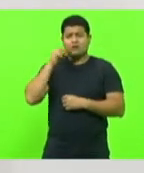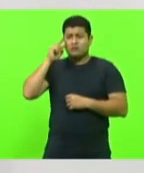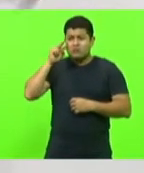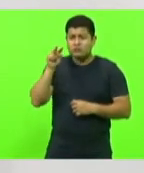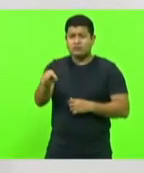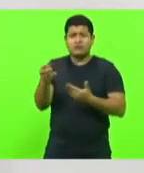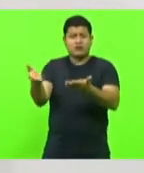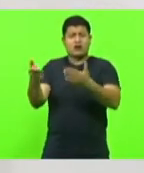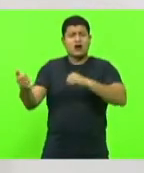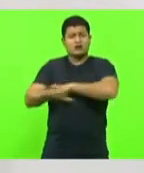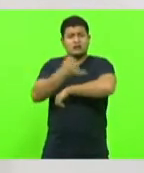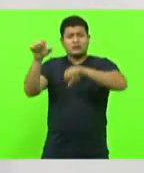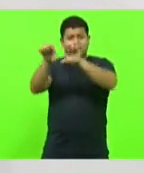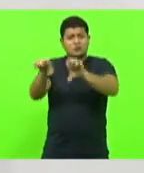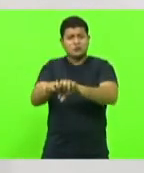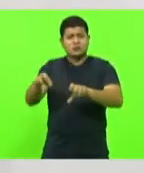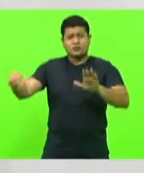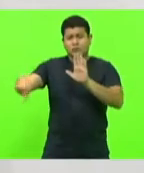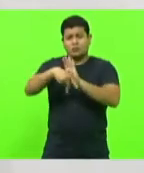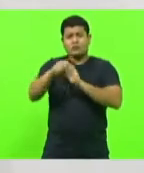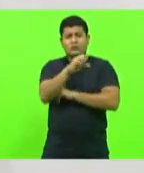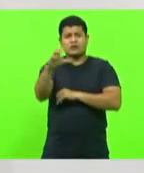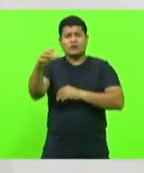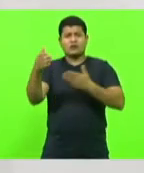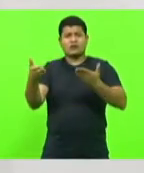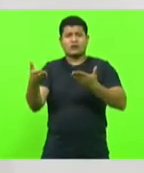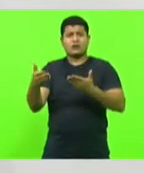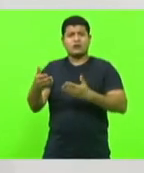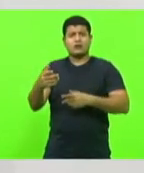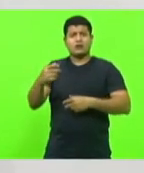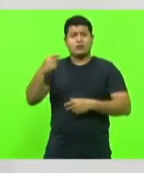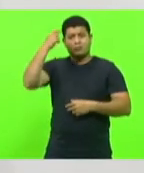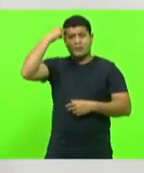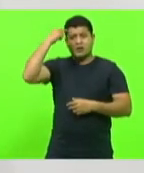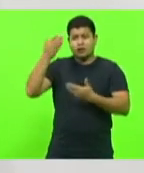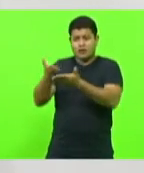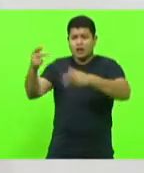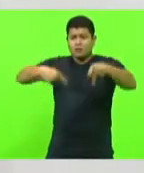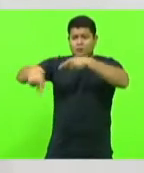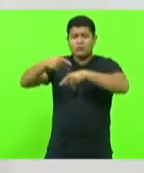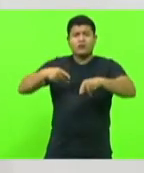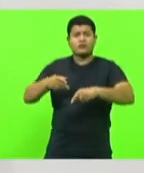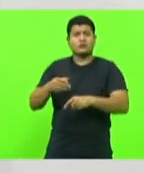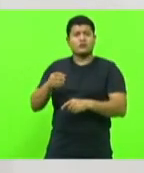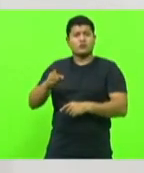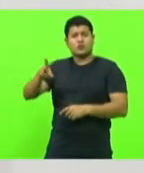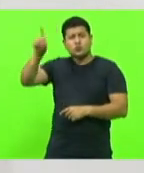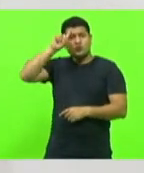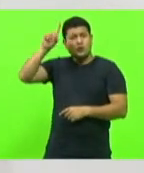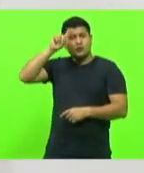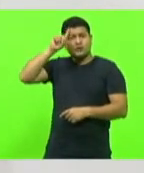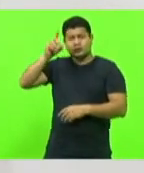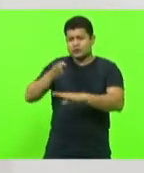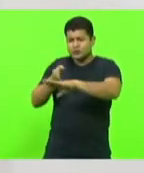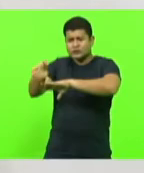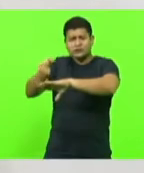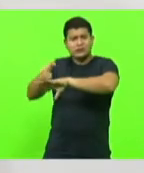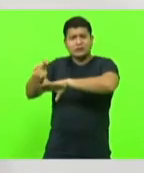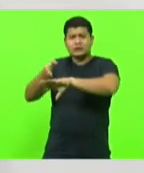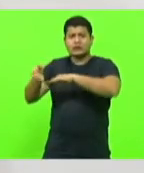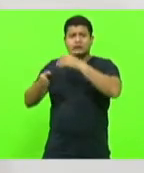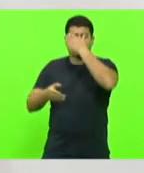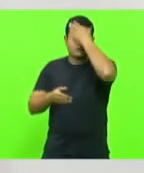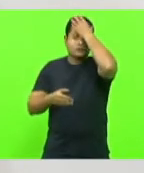desse Estado, vamos olhar para o povo que passa na 470 todo dia, como eu faço, eu sou do Vale do